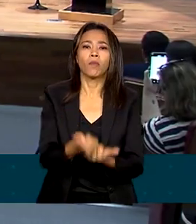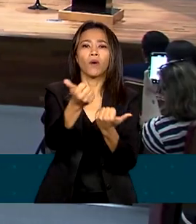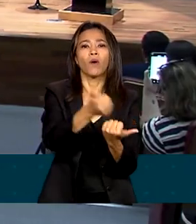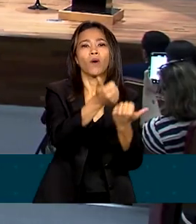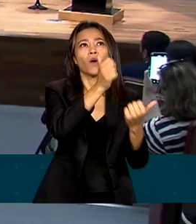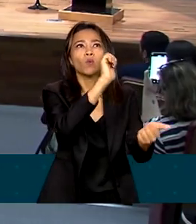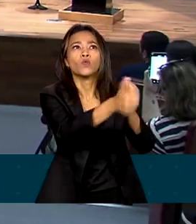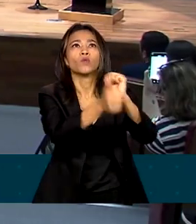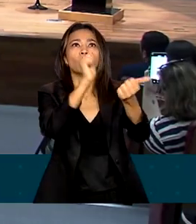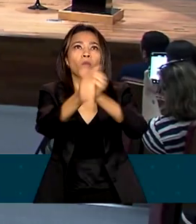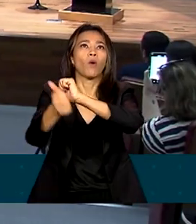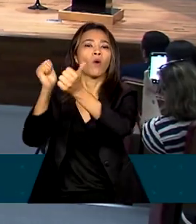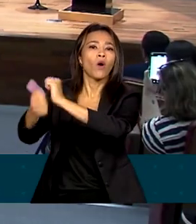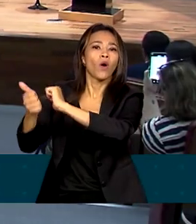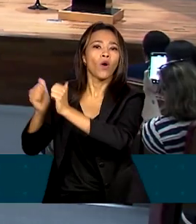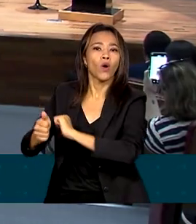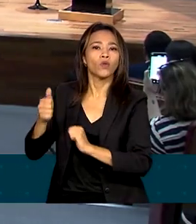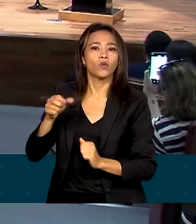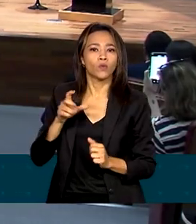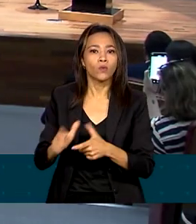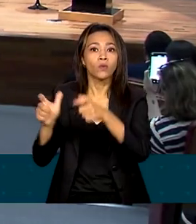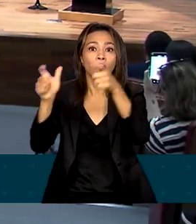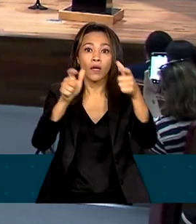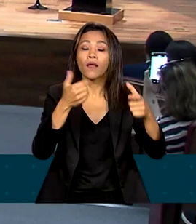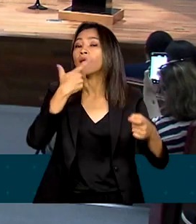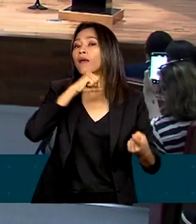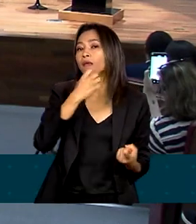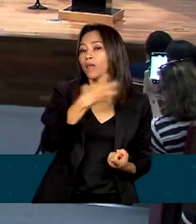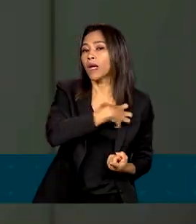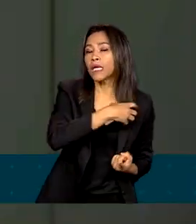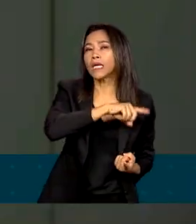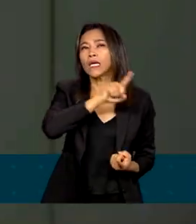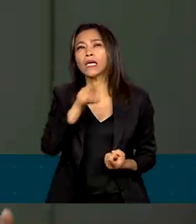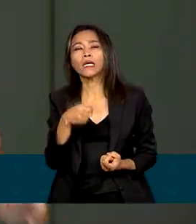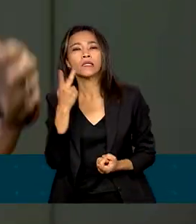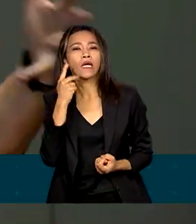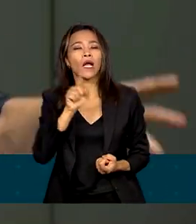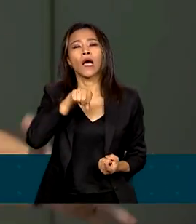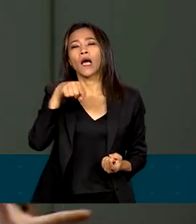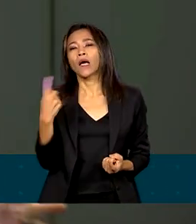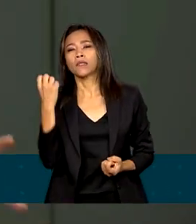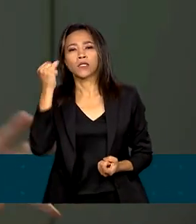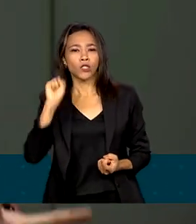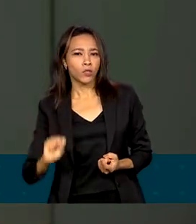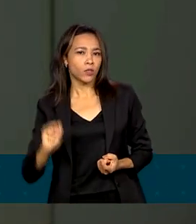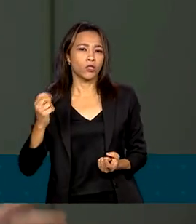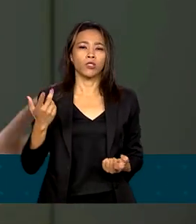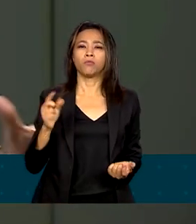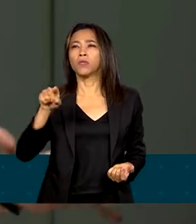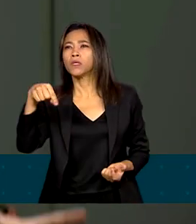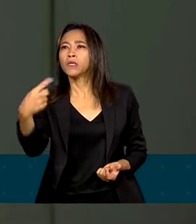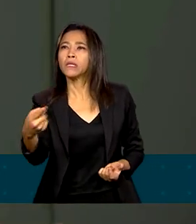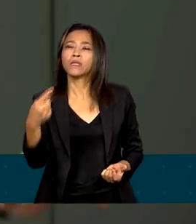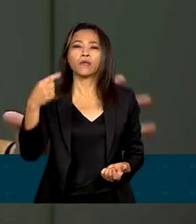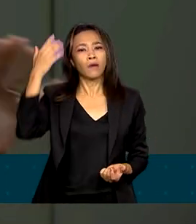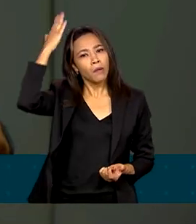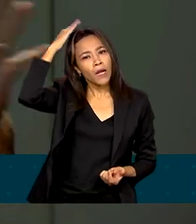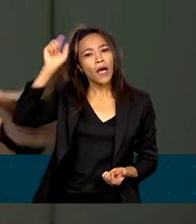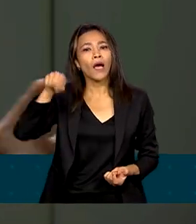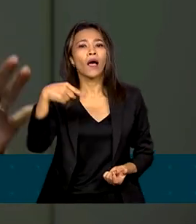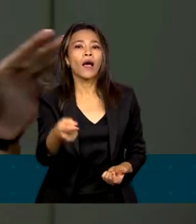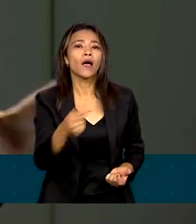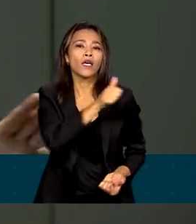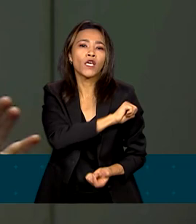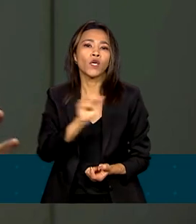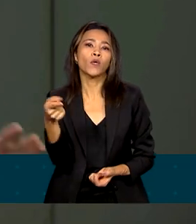de ocupação dos territórios com esporte. Quem é da Bahia, quem é do Ceará, quem é de Sergipe, São Pará, Rio de Janeiro, São